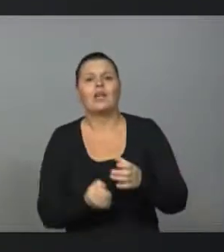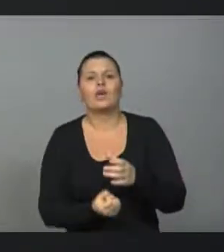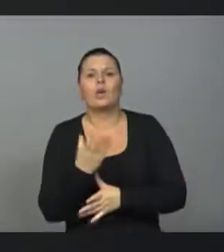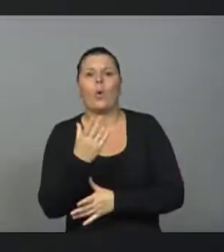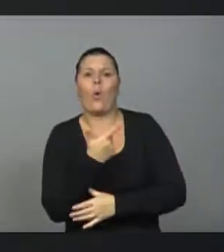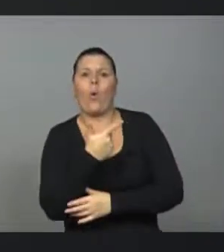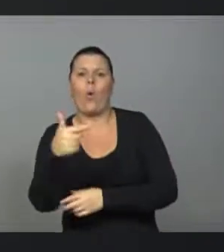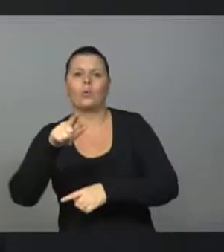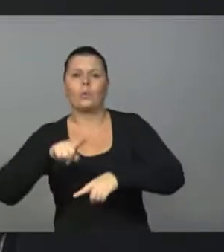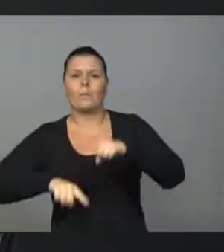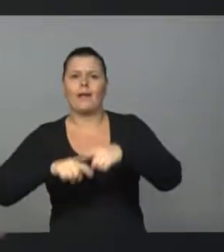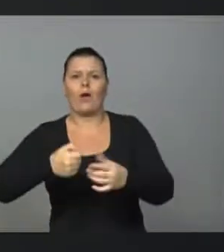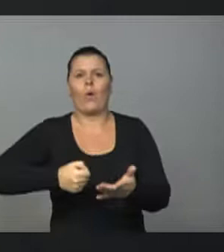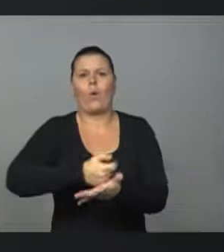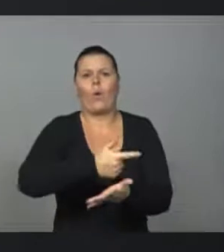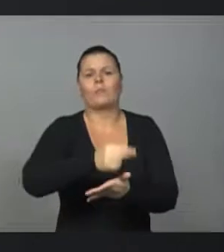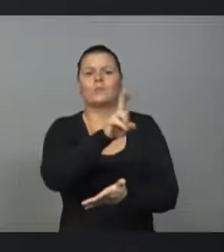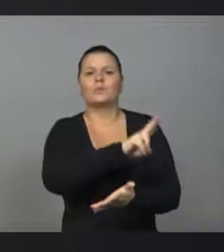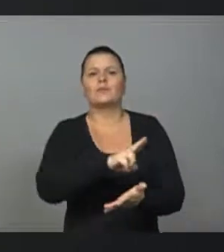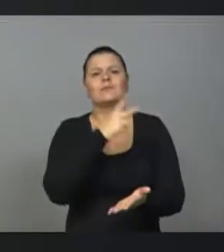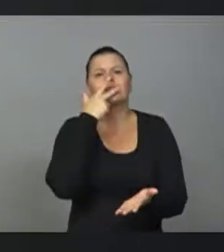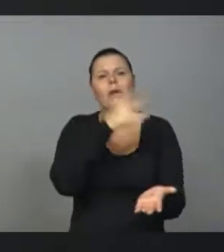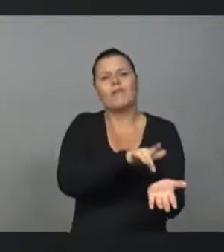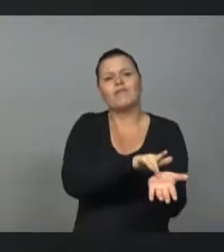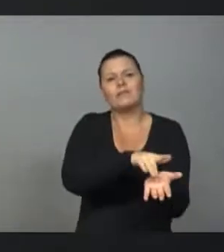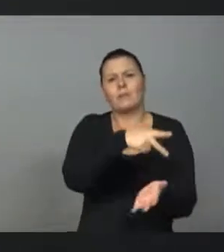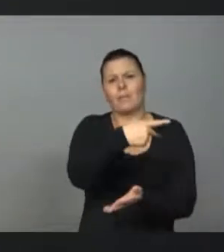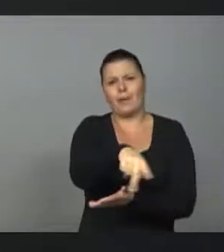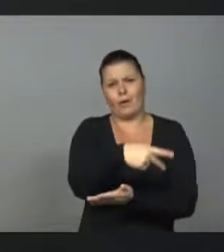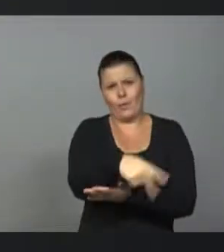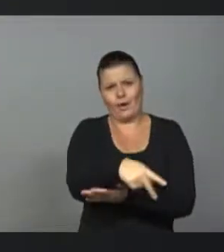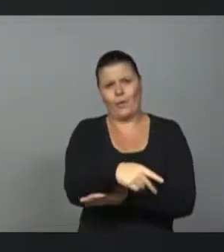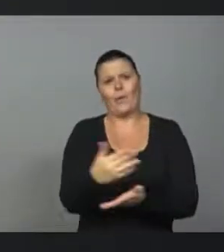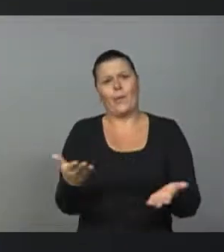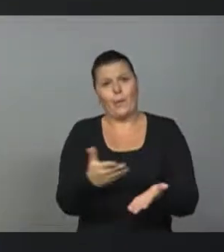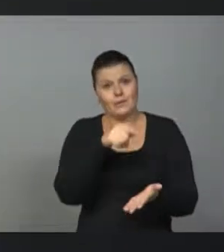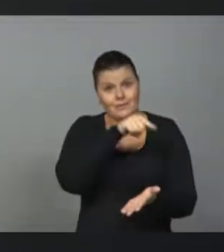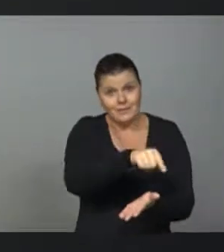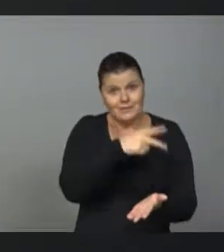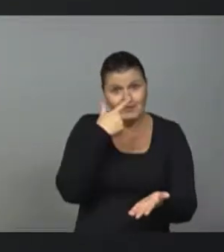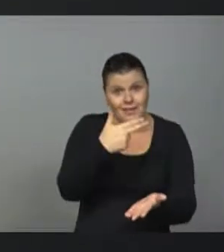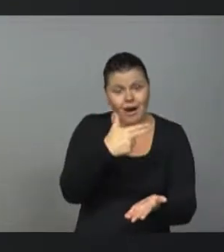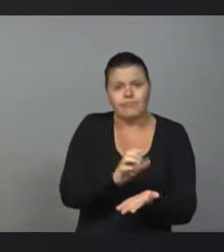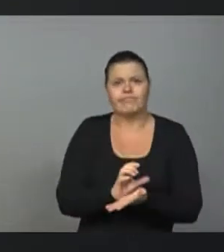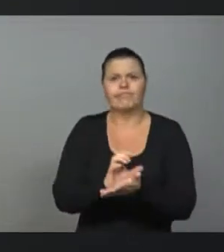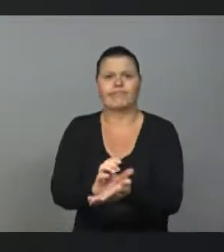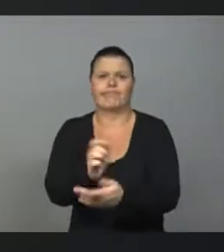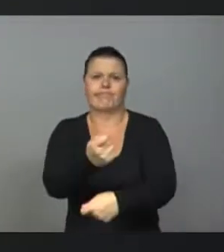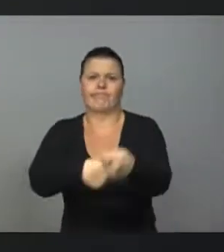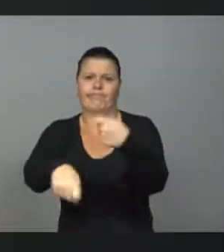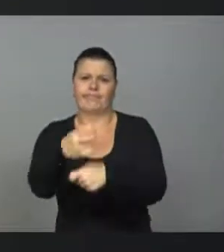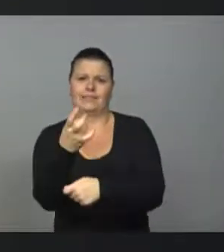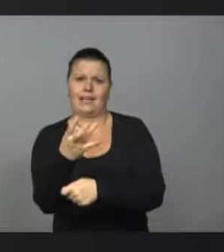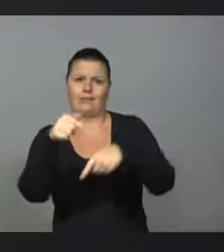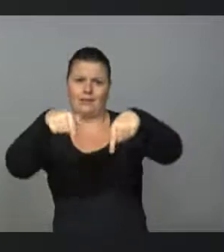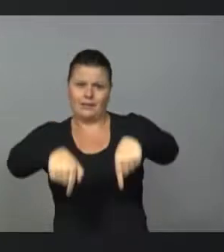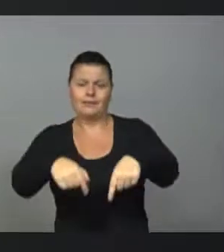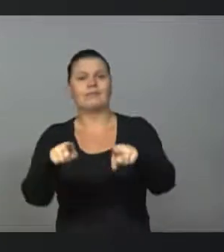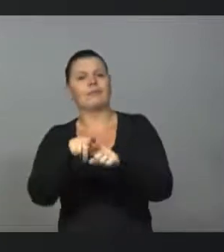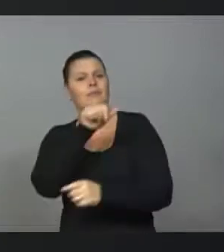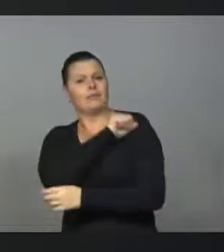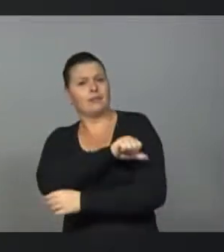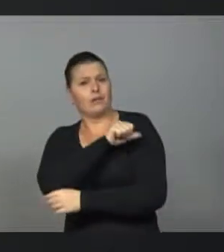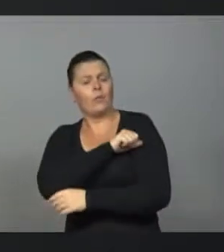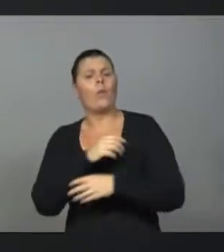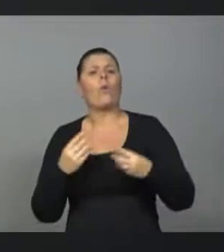consumidor baseado no contrabando de cigarros do Paraguai, que hoje é fonte principal de financiamento das organizações criminosas aqui e no Rio de Janeiro. Segurança pública